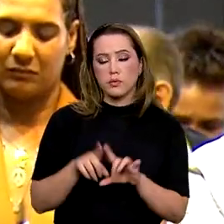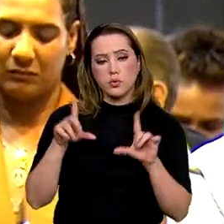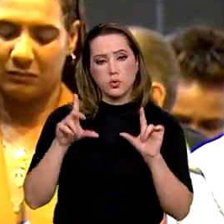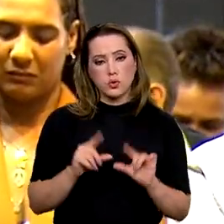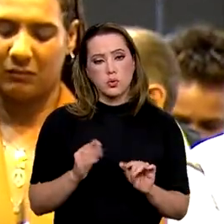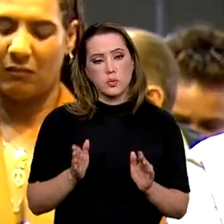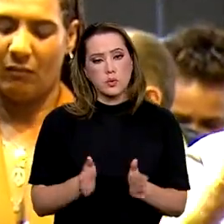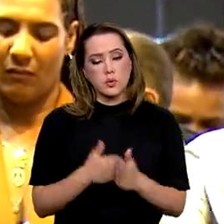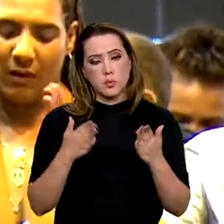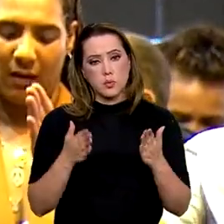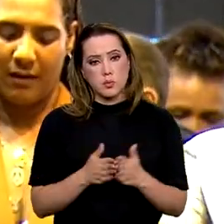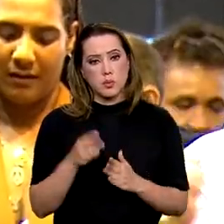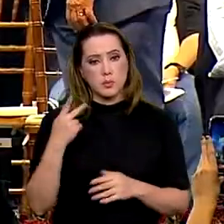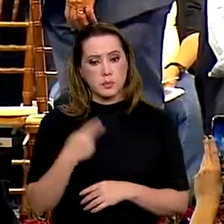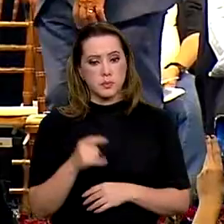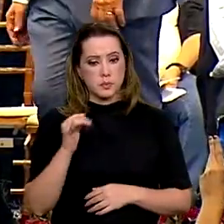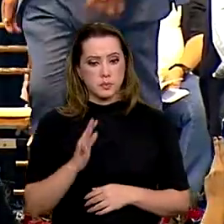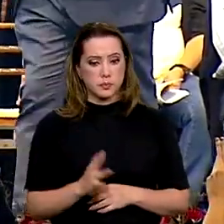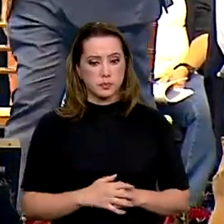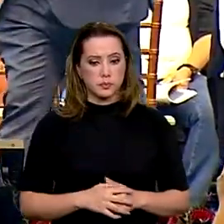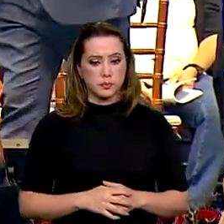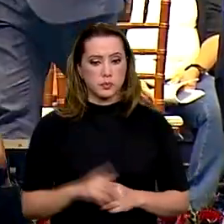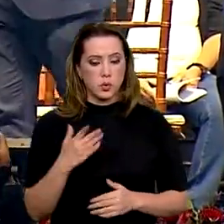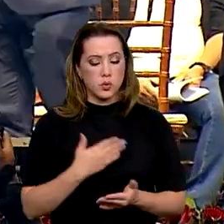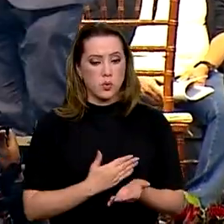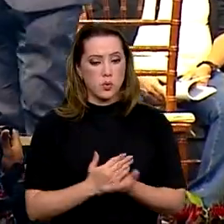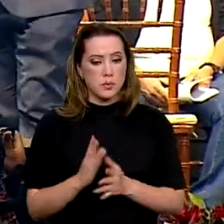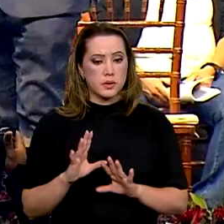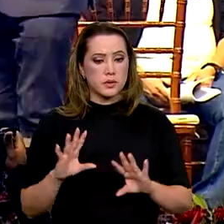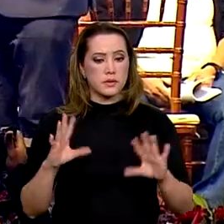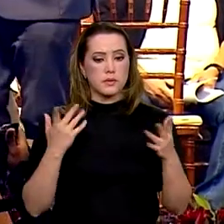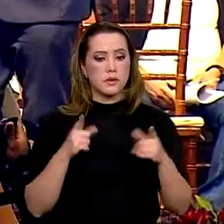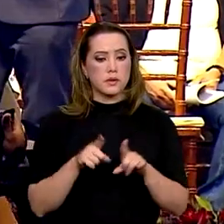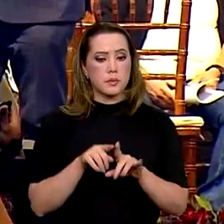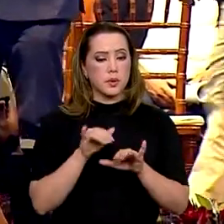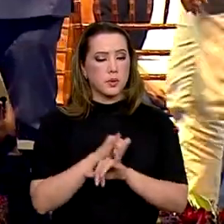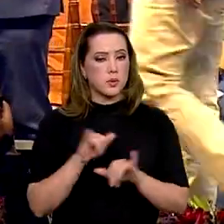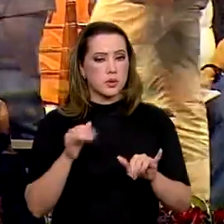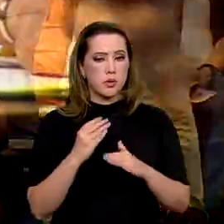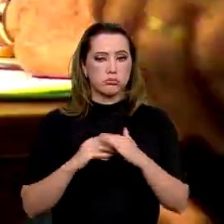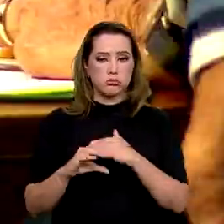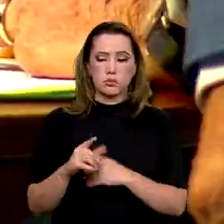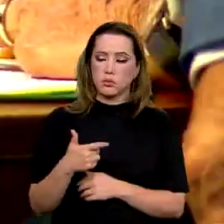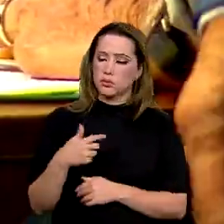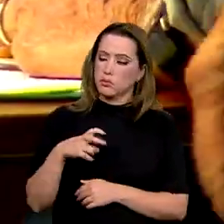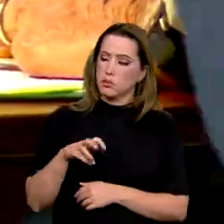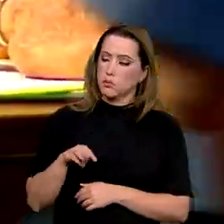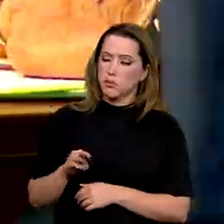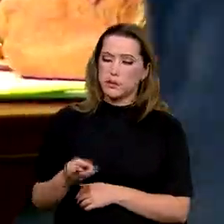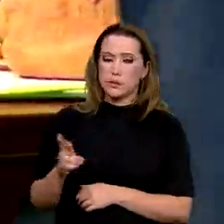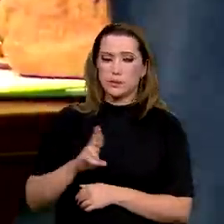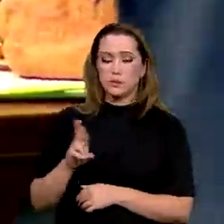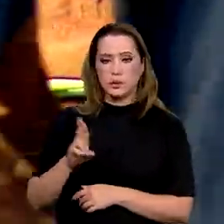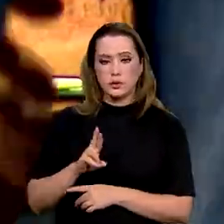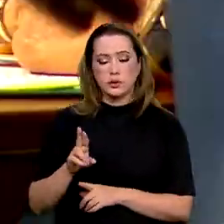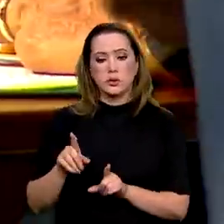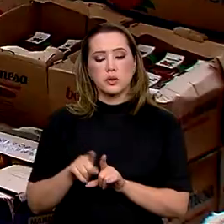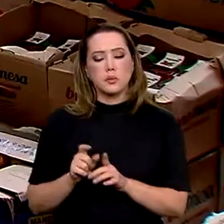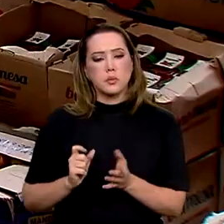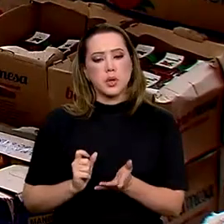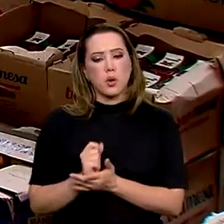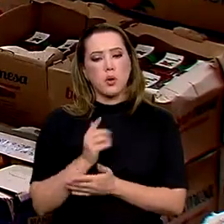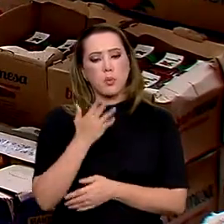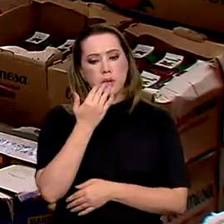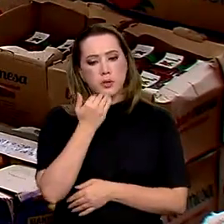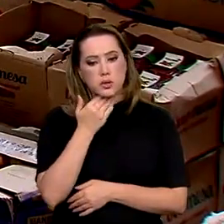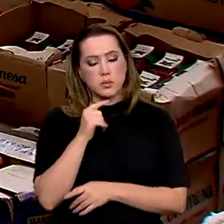pobreza no Brasil. Durante o evento, também foi anunciado o repasse de 25 milhões de reais para a compra